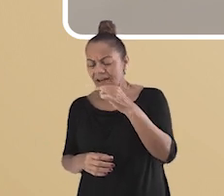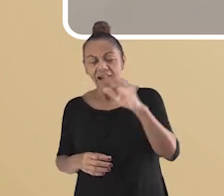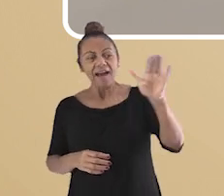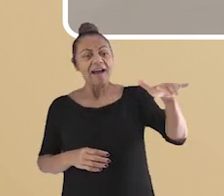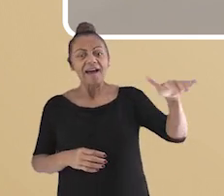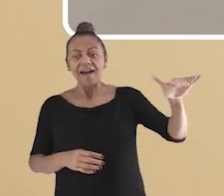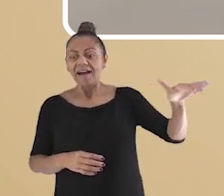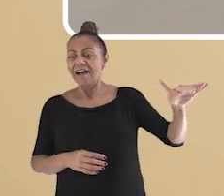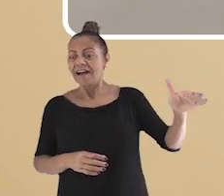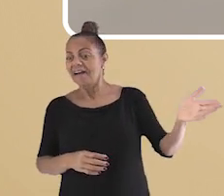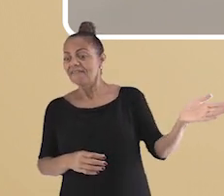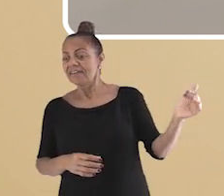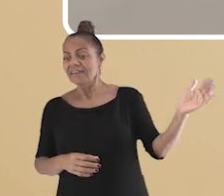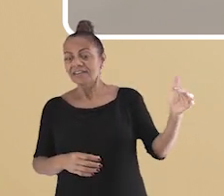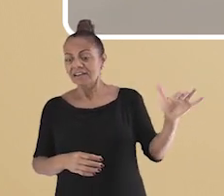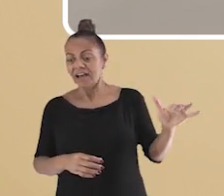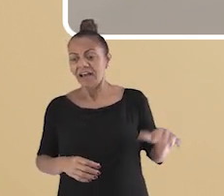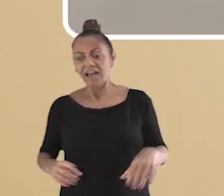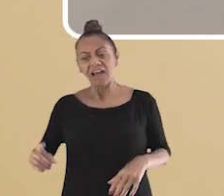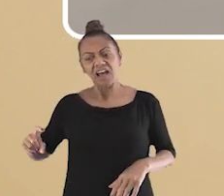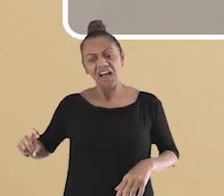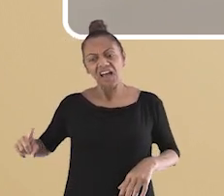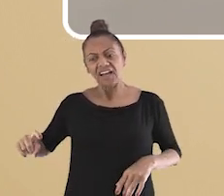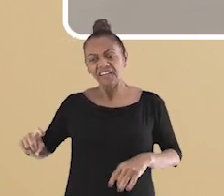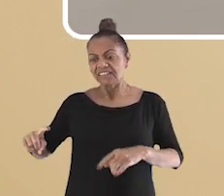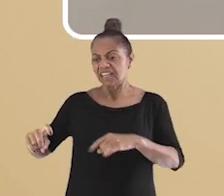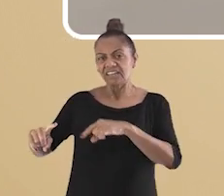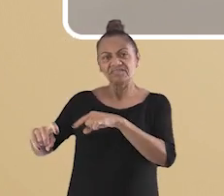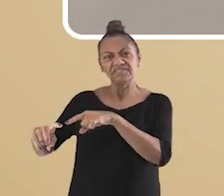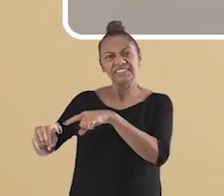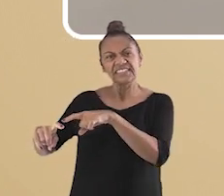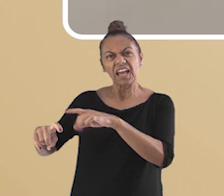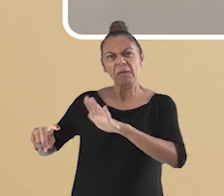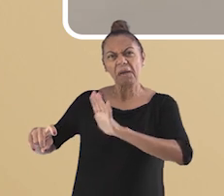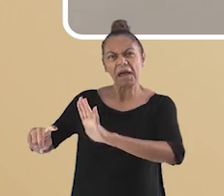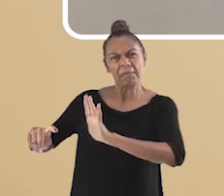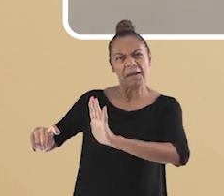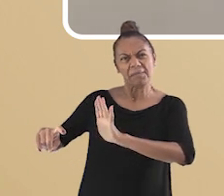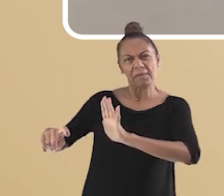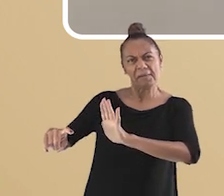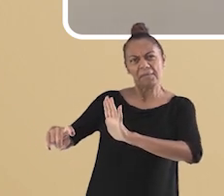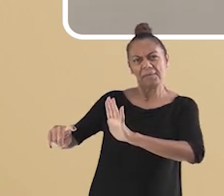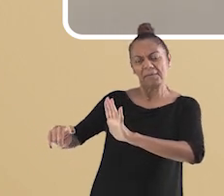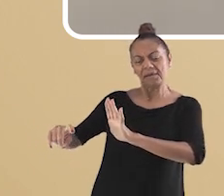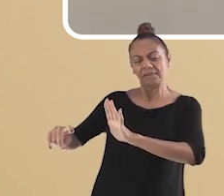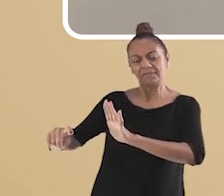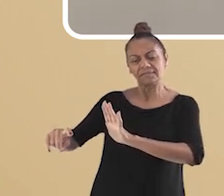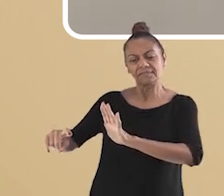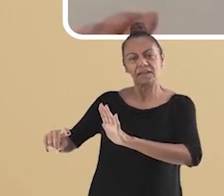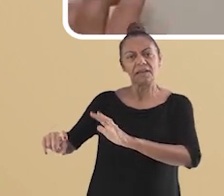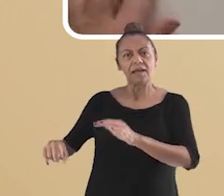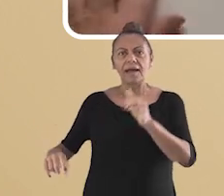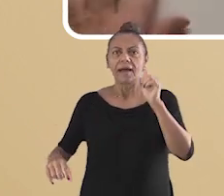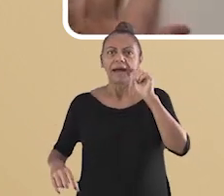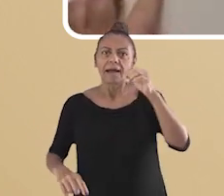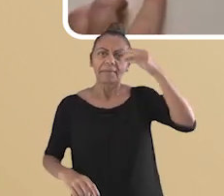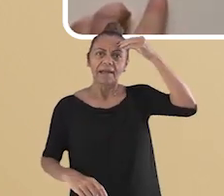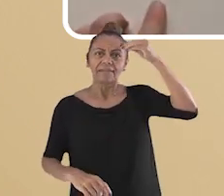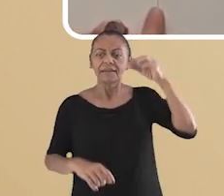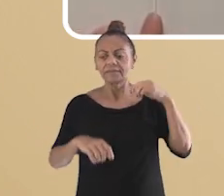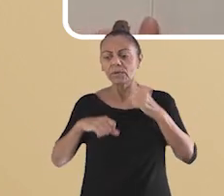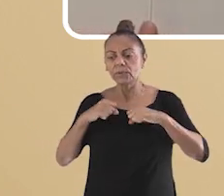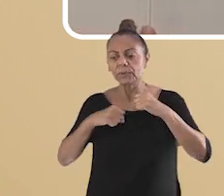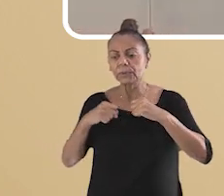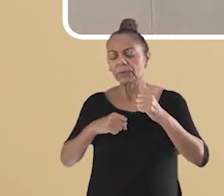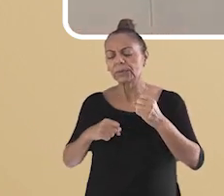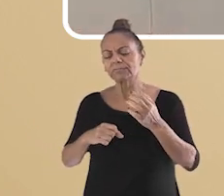colocando na direção do solo, gritou Para! Fica quieta! Ele falava para a minhoca que se contorcia na terra. A